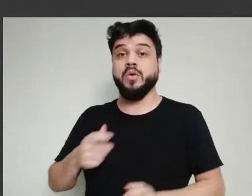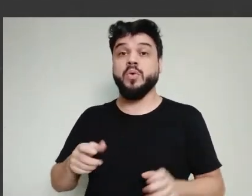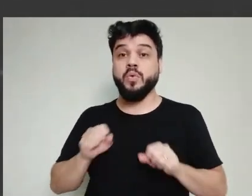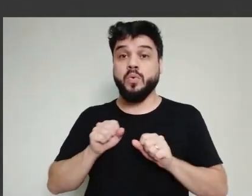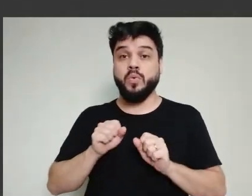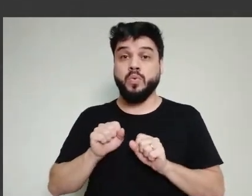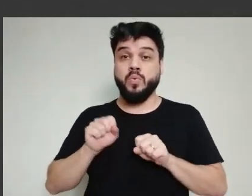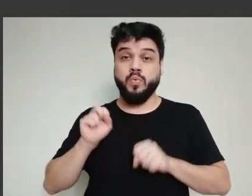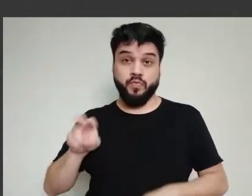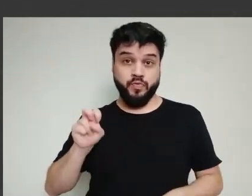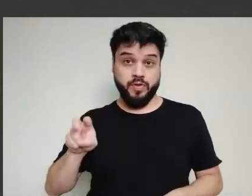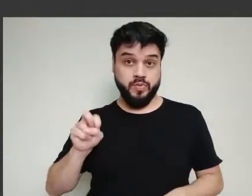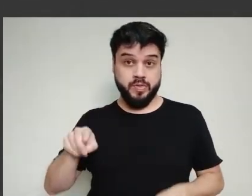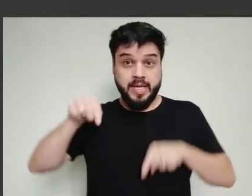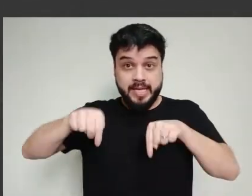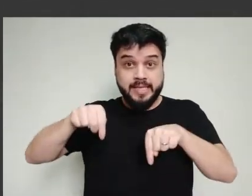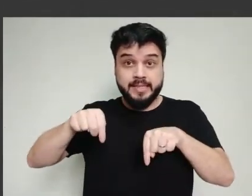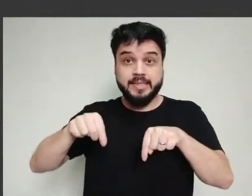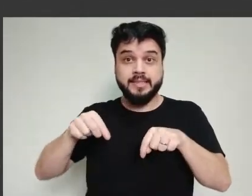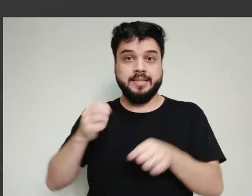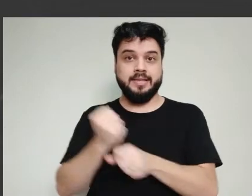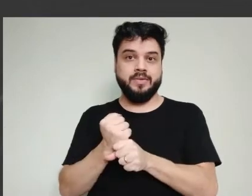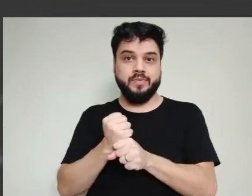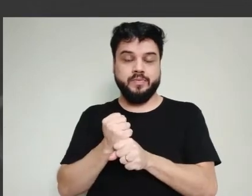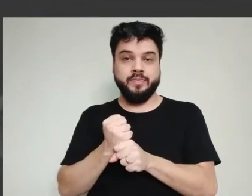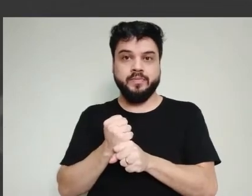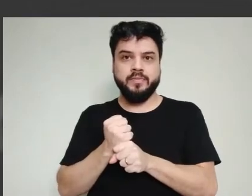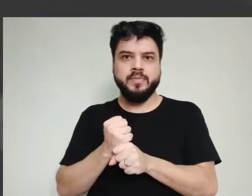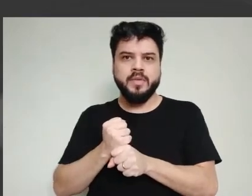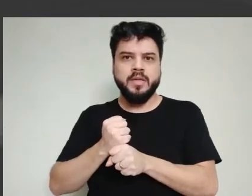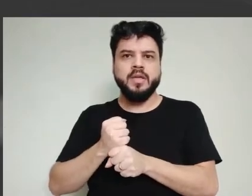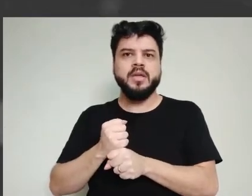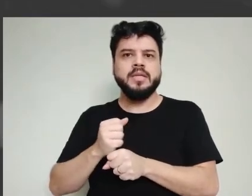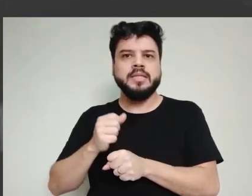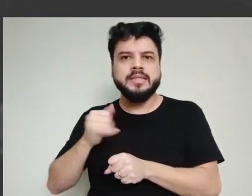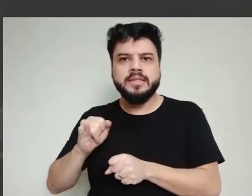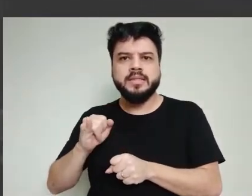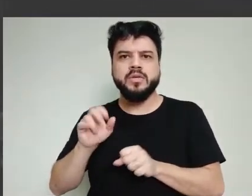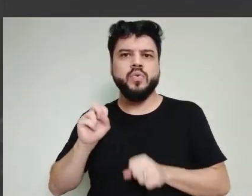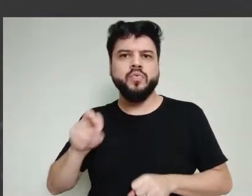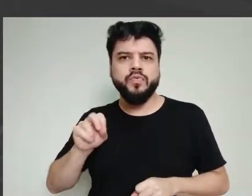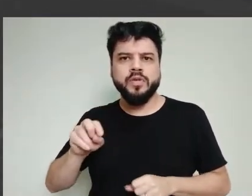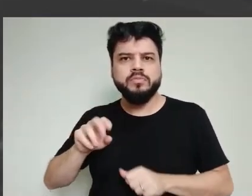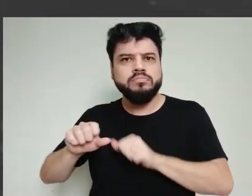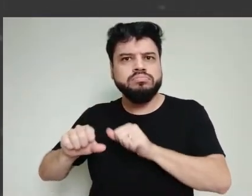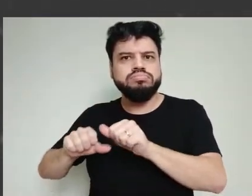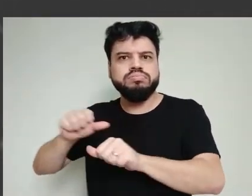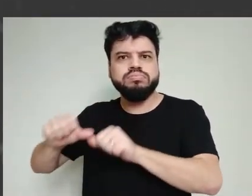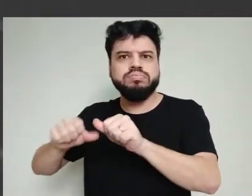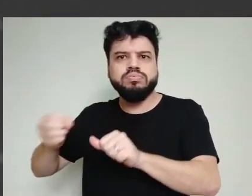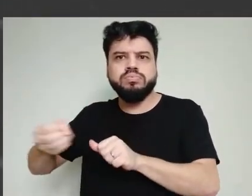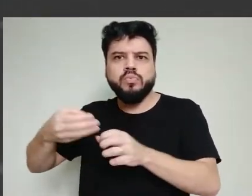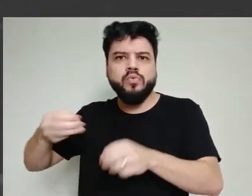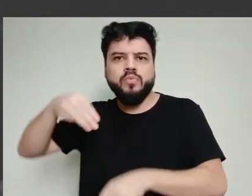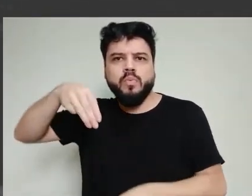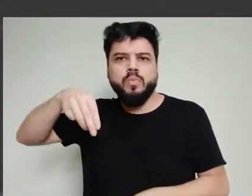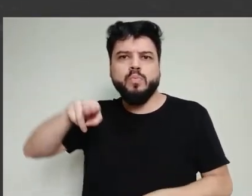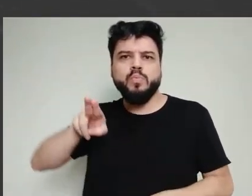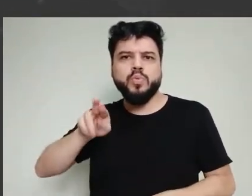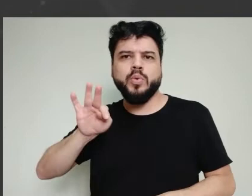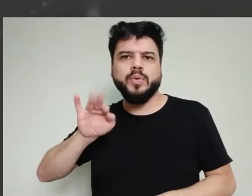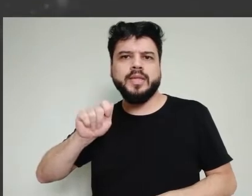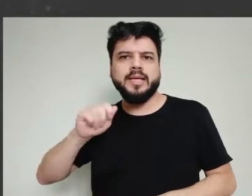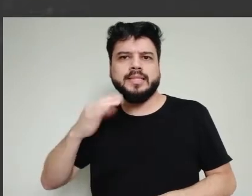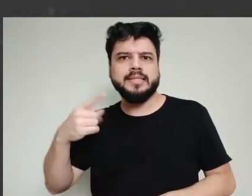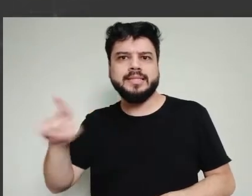conseguir proteger para as outras mutações que estão acontecendo? É provável que o coronavírus se torne uma doença igual a